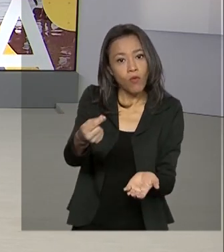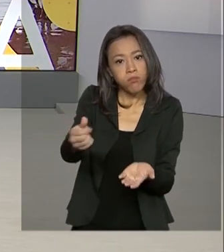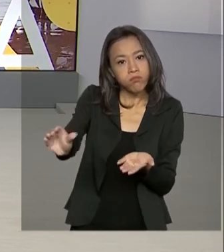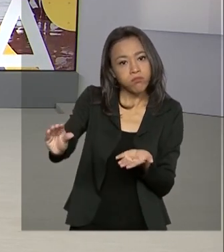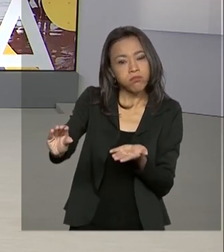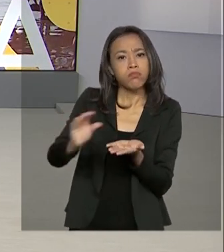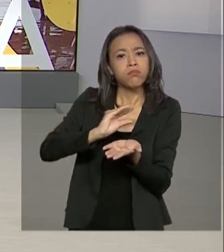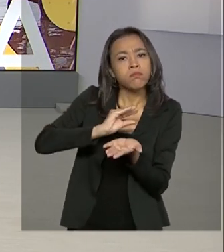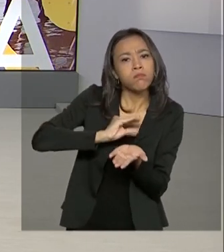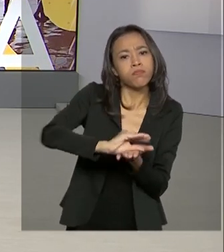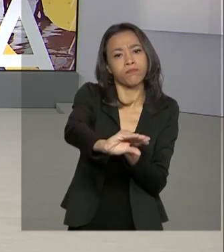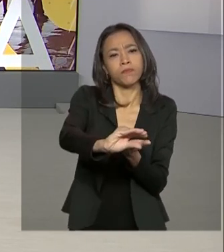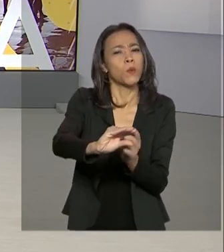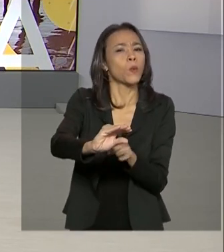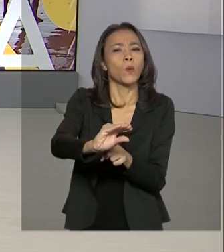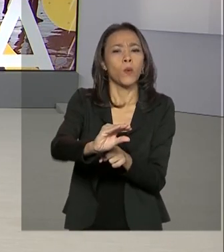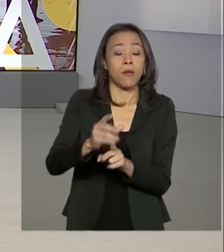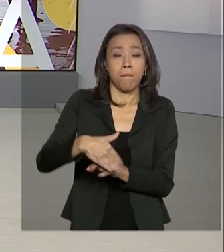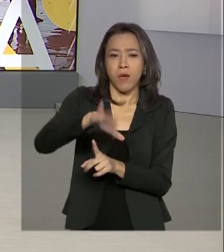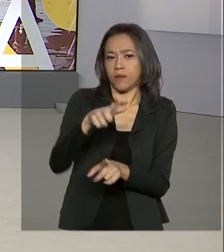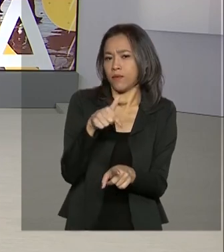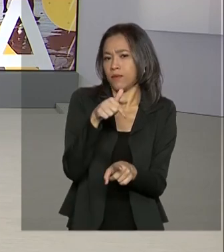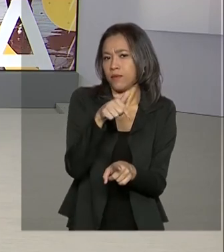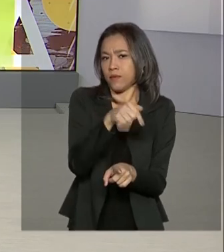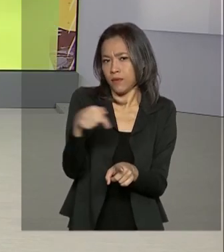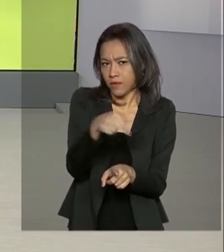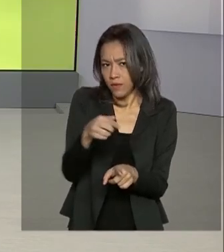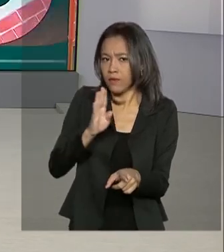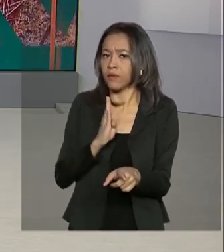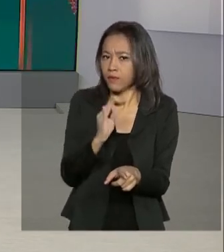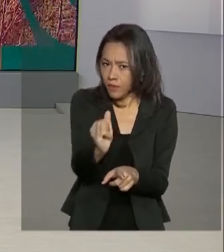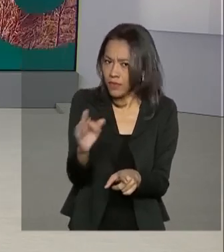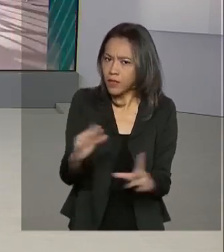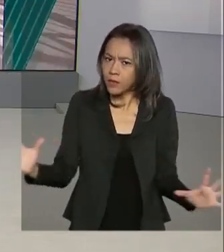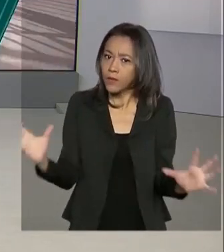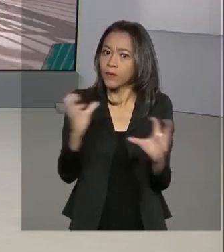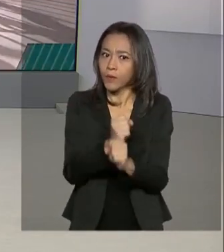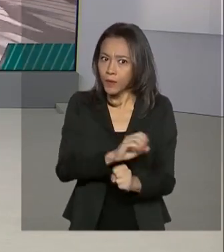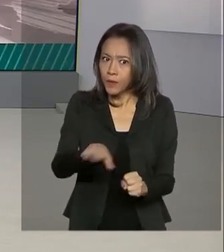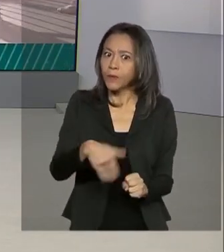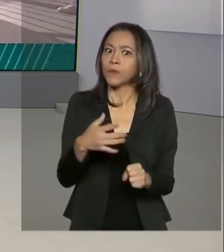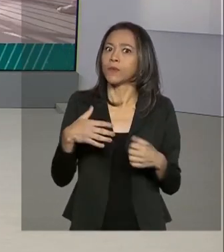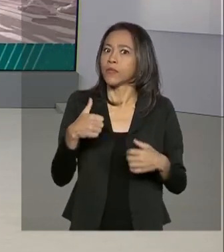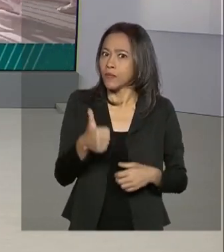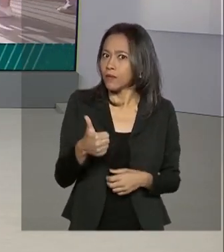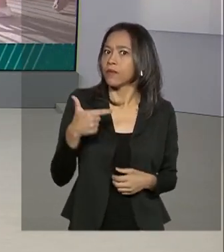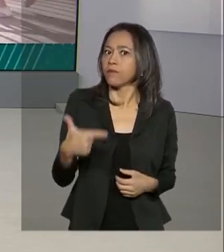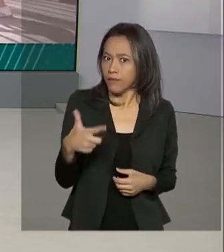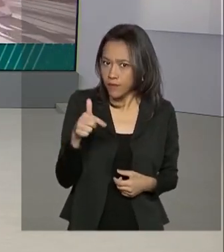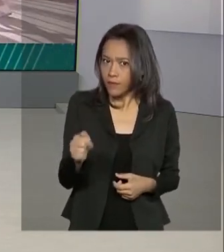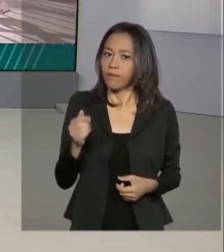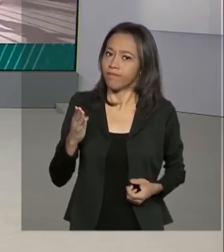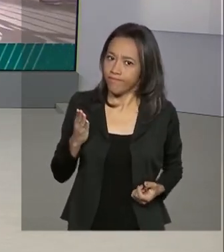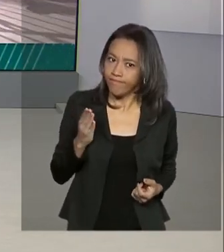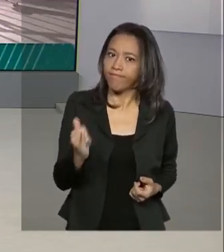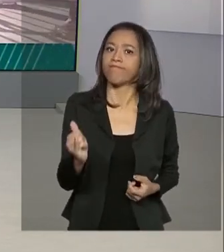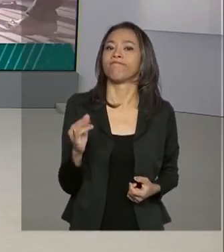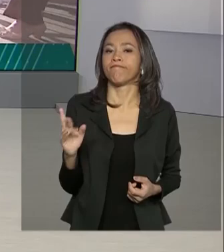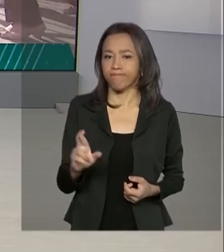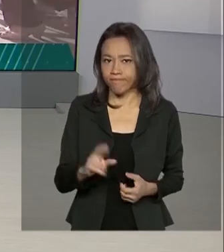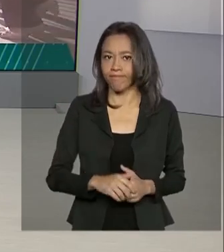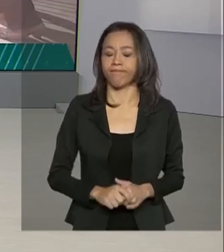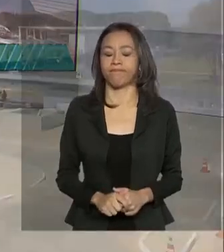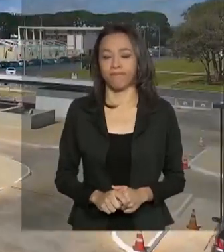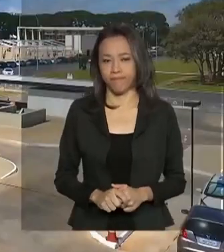injetar na economia mais de 77 bilhões de reais. O total ultrapassa 127 bilhões de reais.